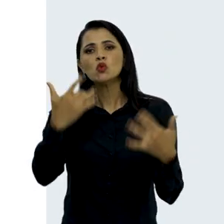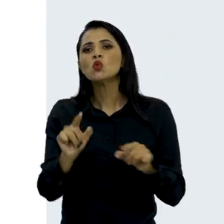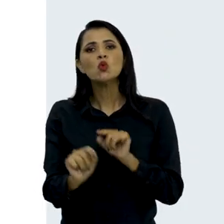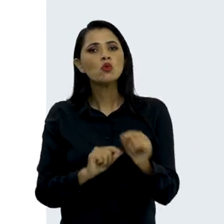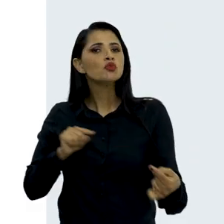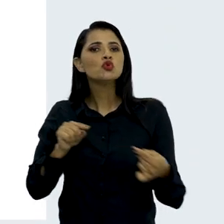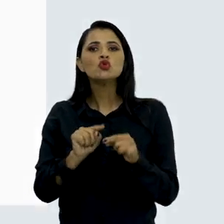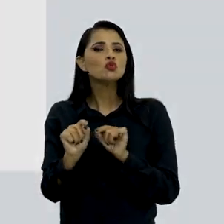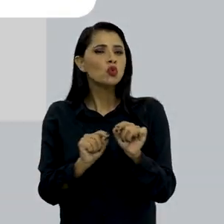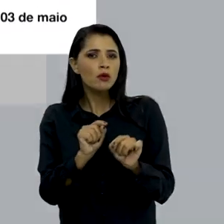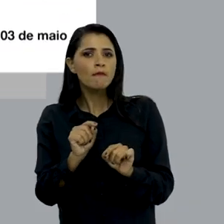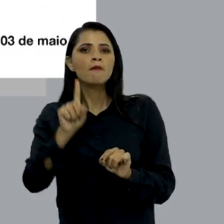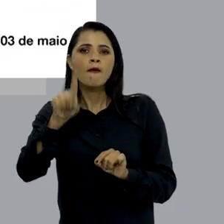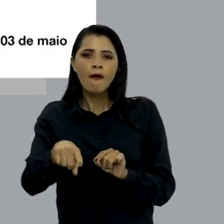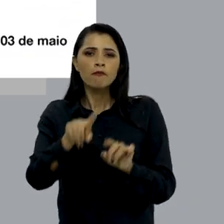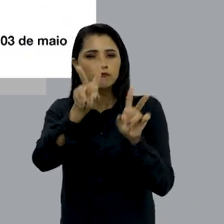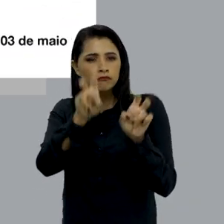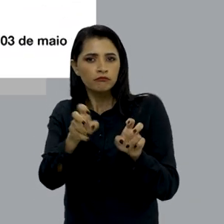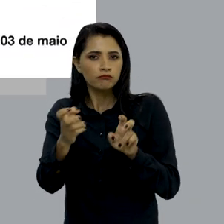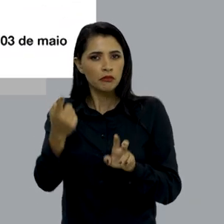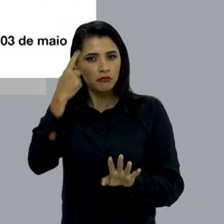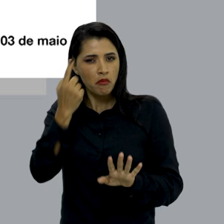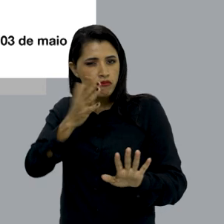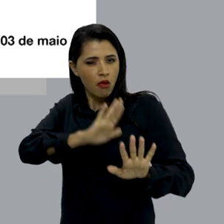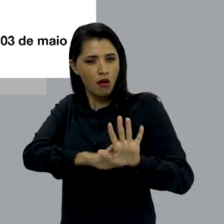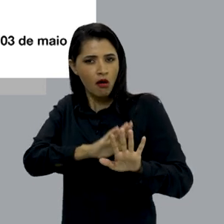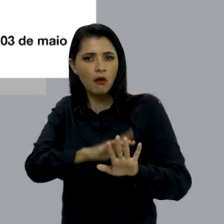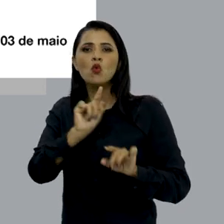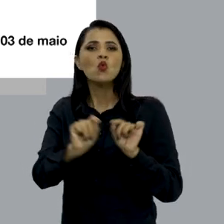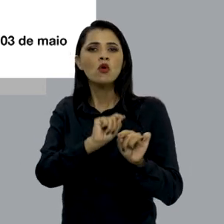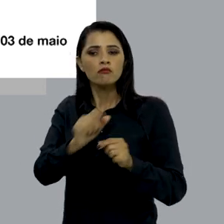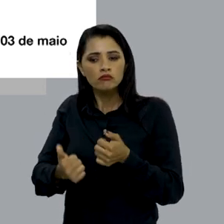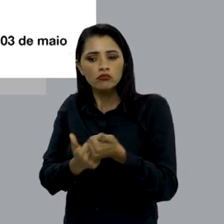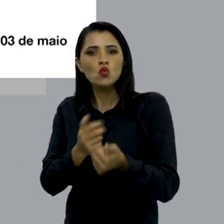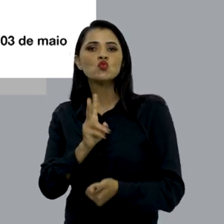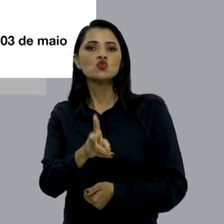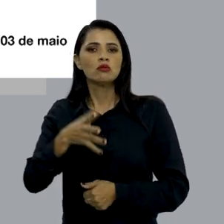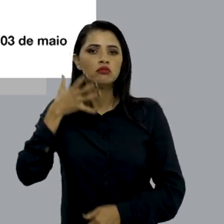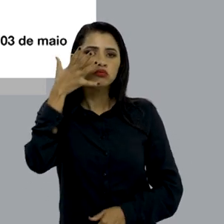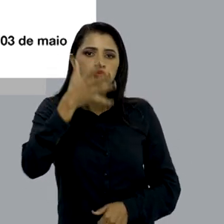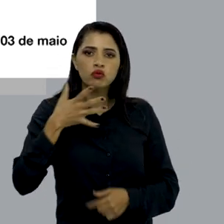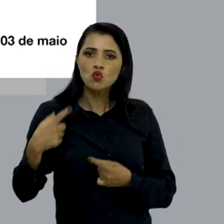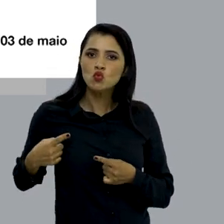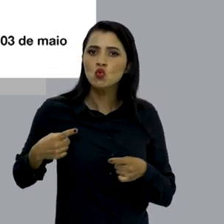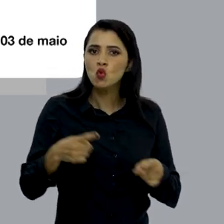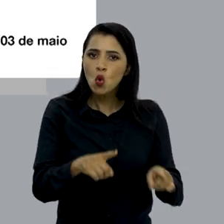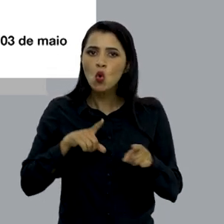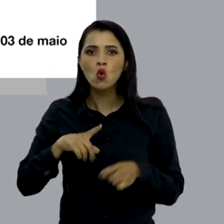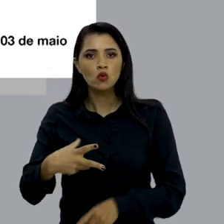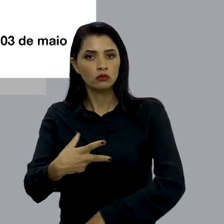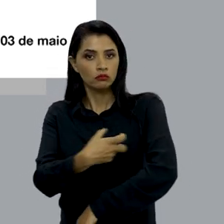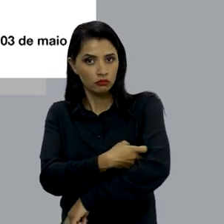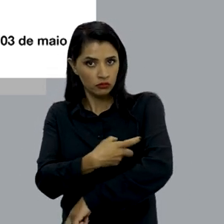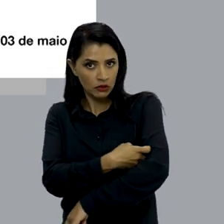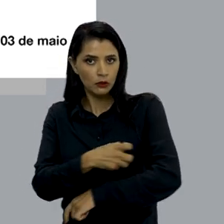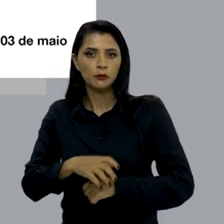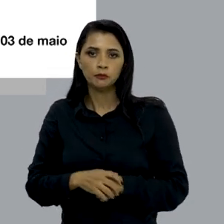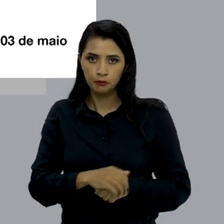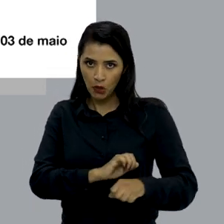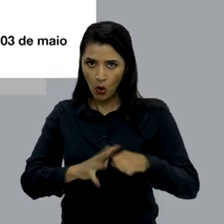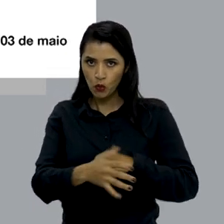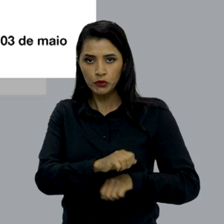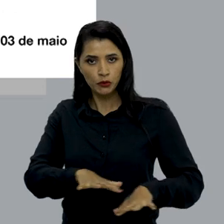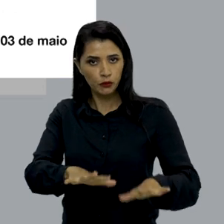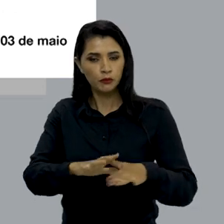disse que o objetivo do grupo seria manter pautas ideológicas para sustentar o discurso voltado aos ataques à